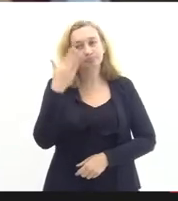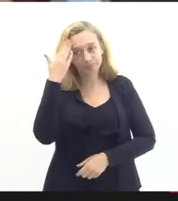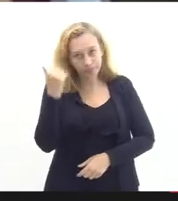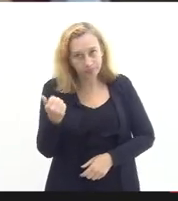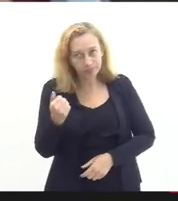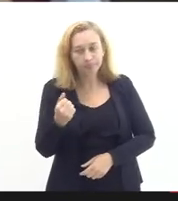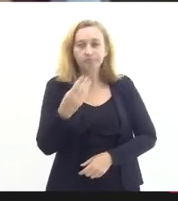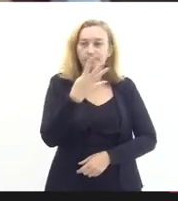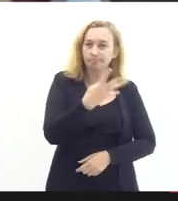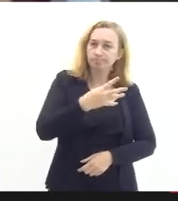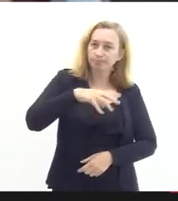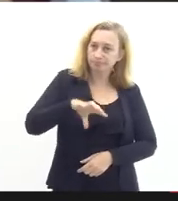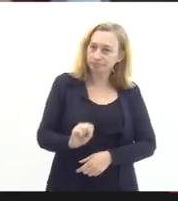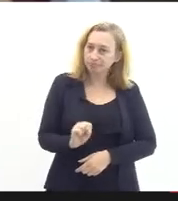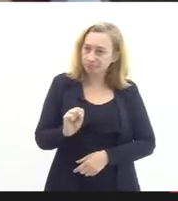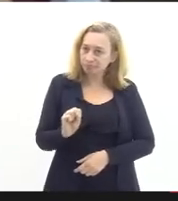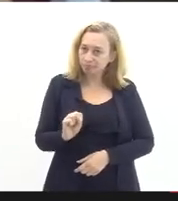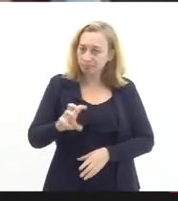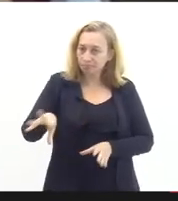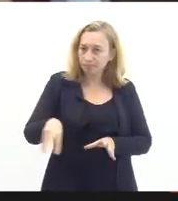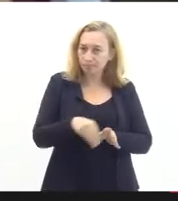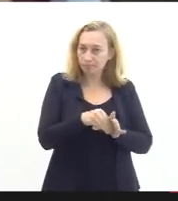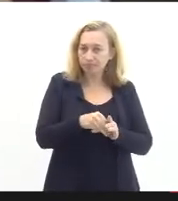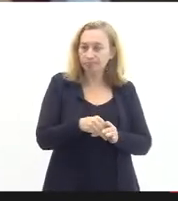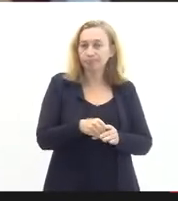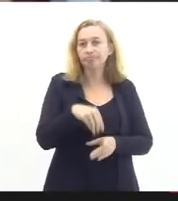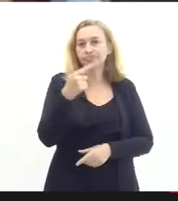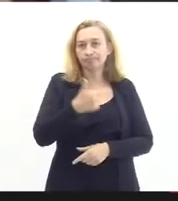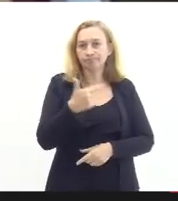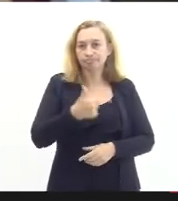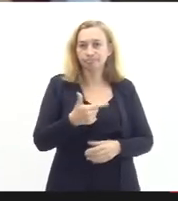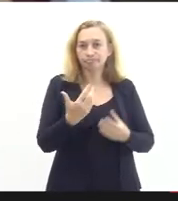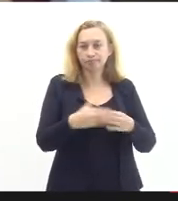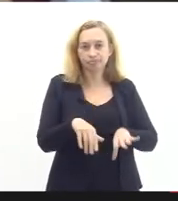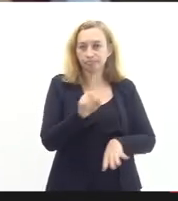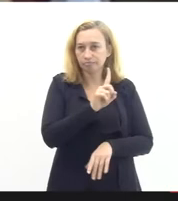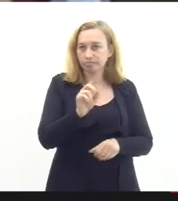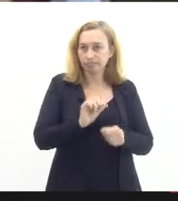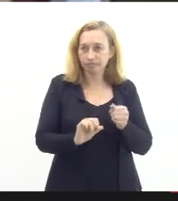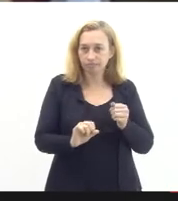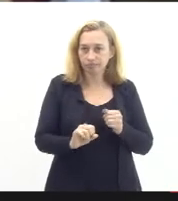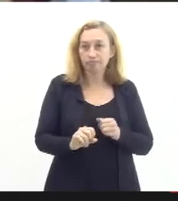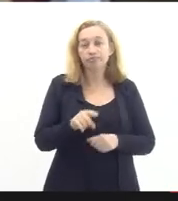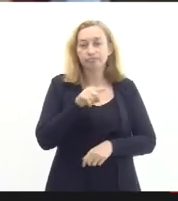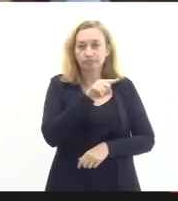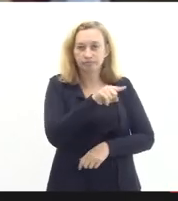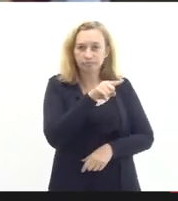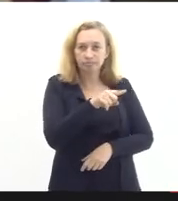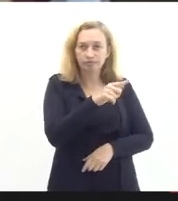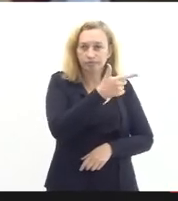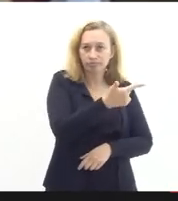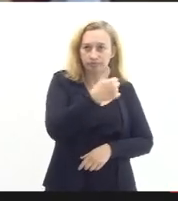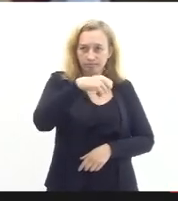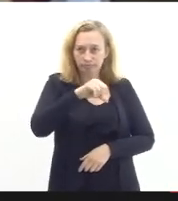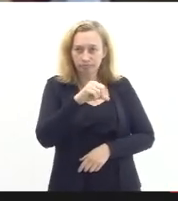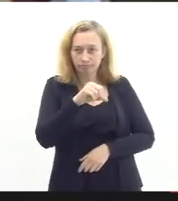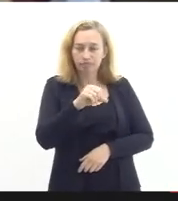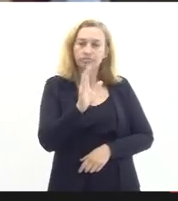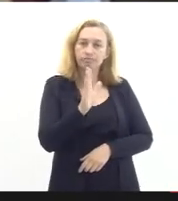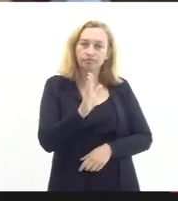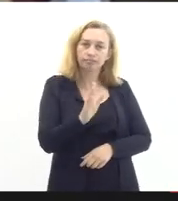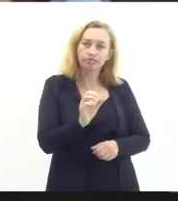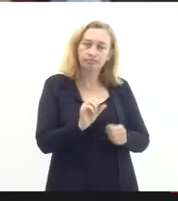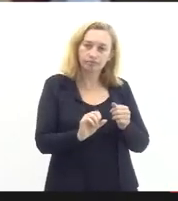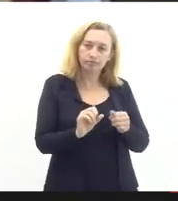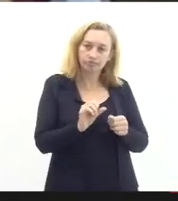que essas 48 vagas migraram desse segundo concurso que não foi realizado para esse que foi realizado em 2019 que foi o a gente fez